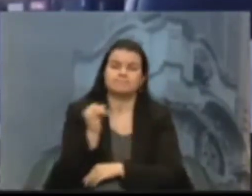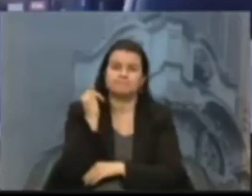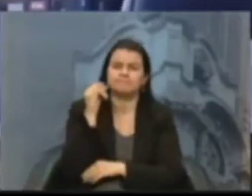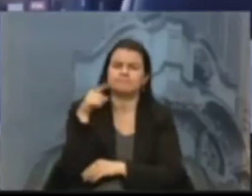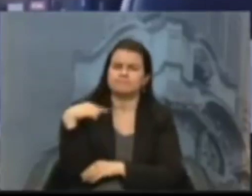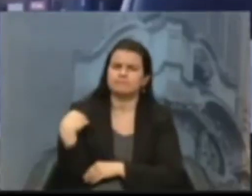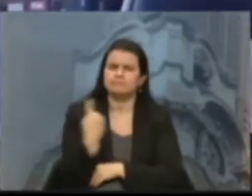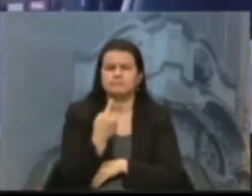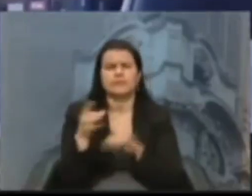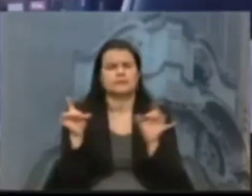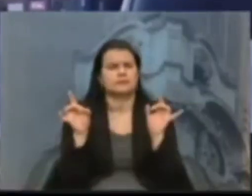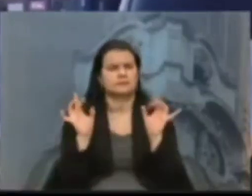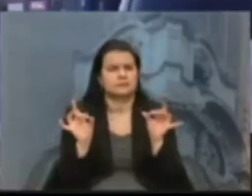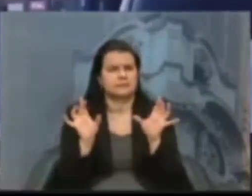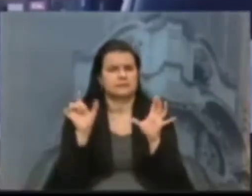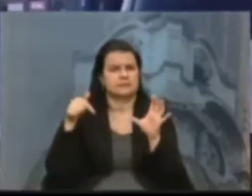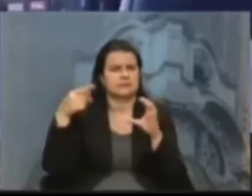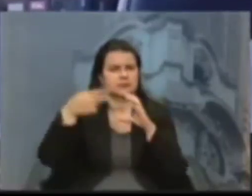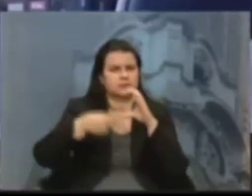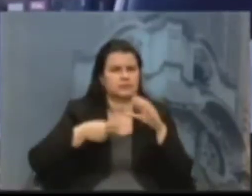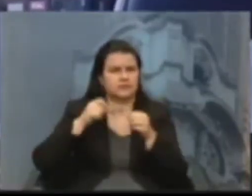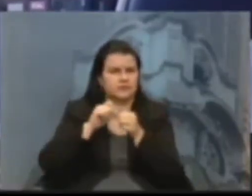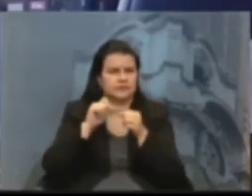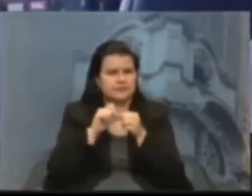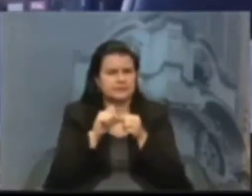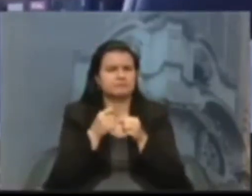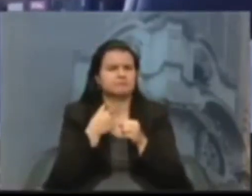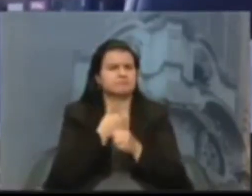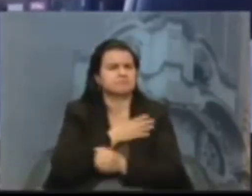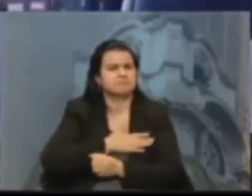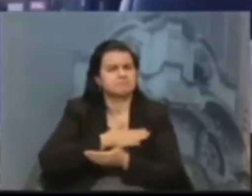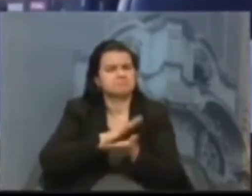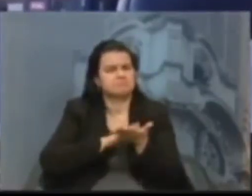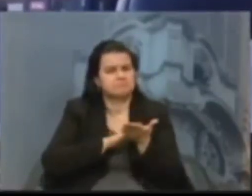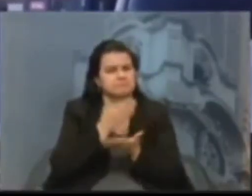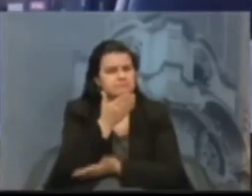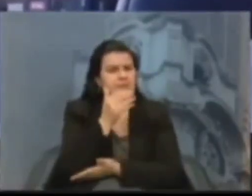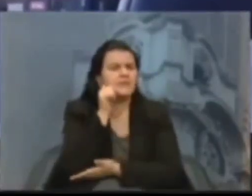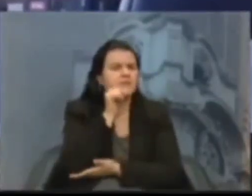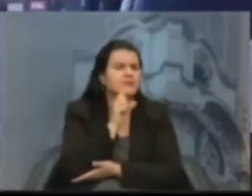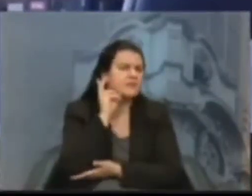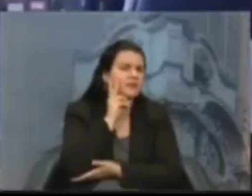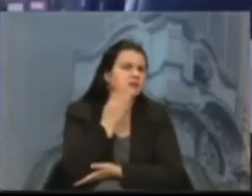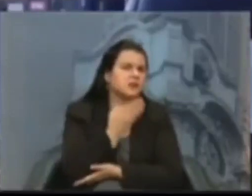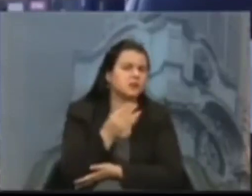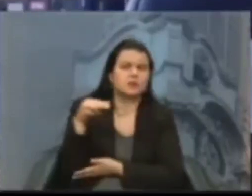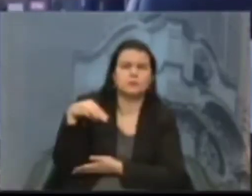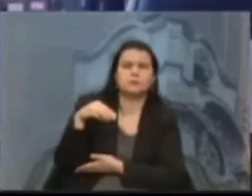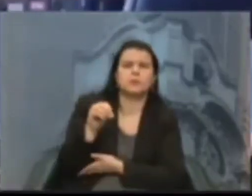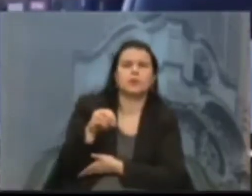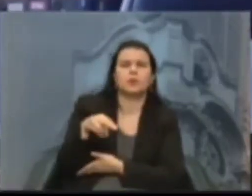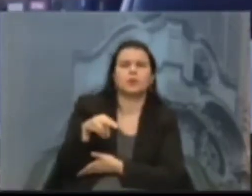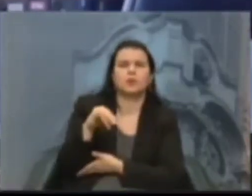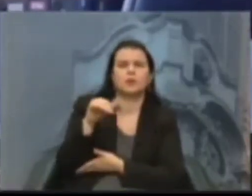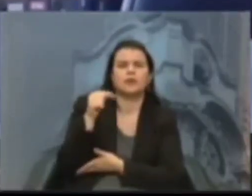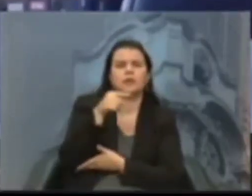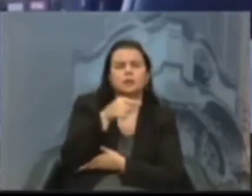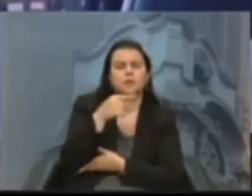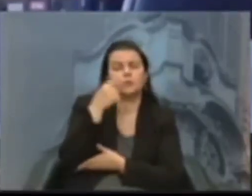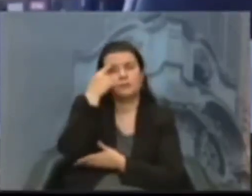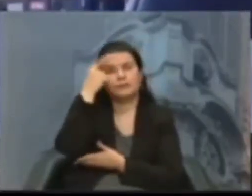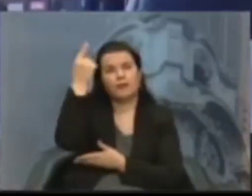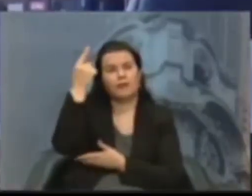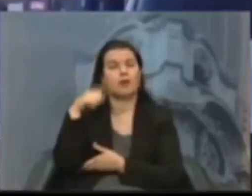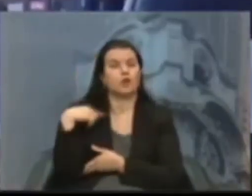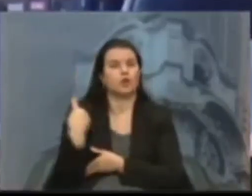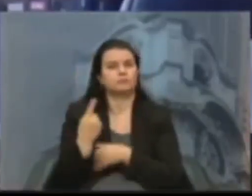casa, e saúdo a vereadora Mônica Leal pela iniciativa, que a gente faça essa